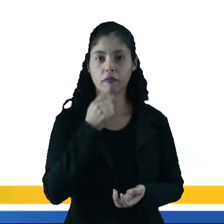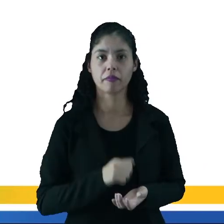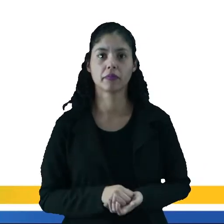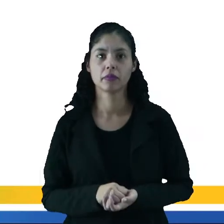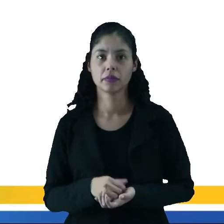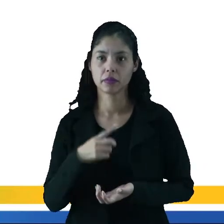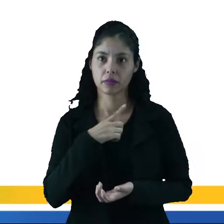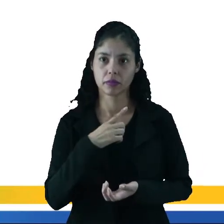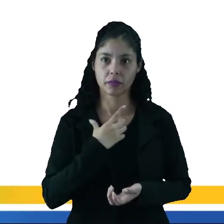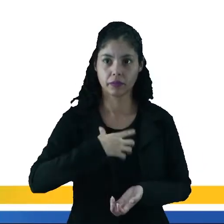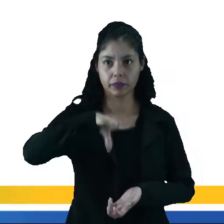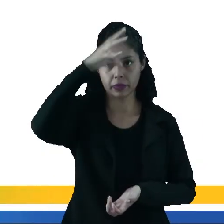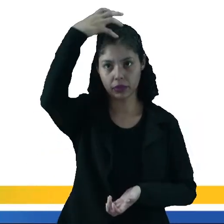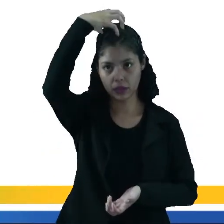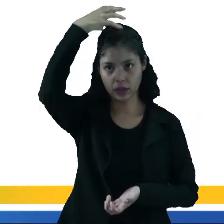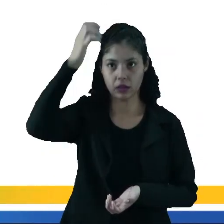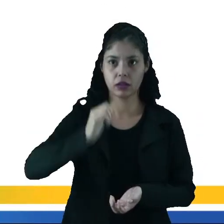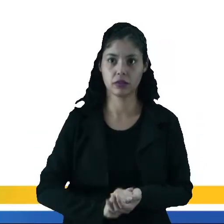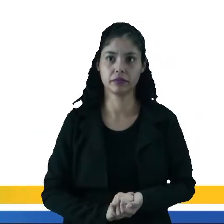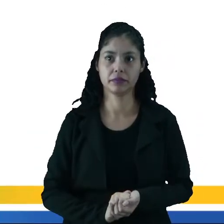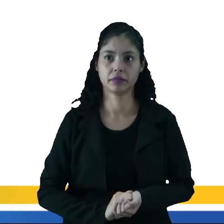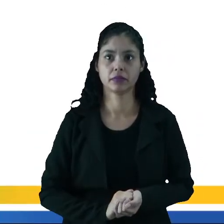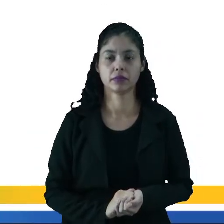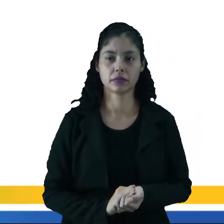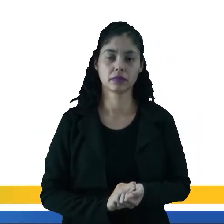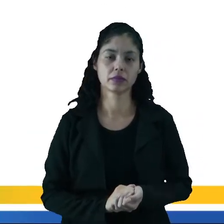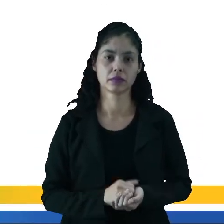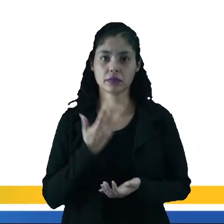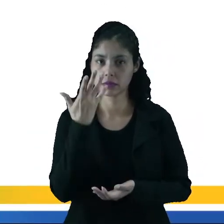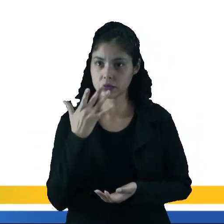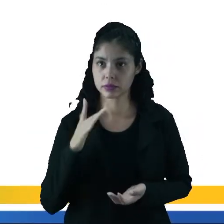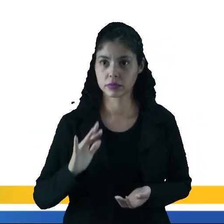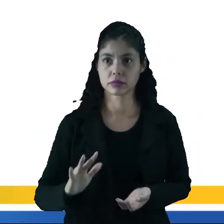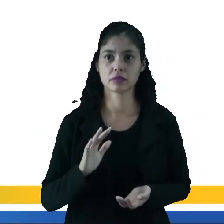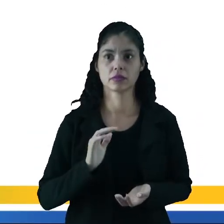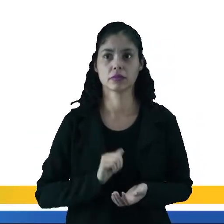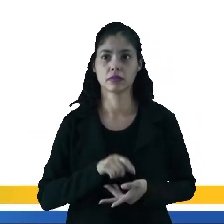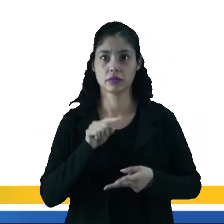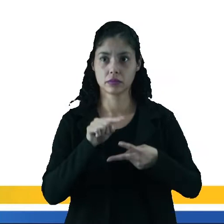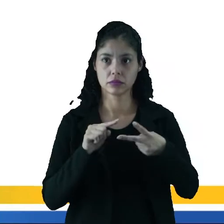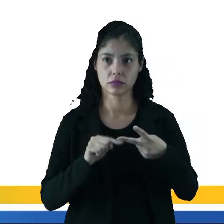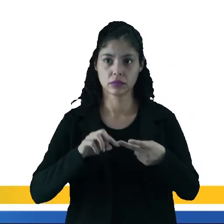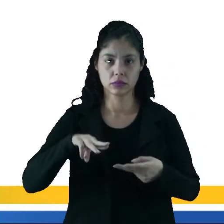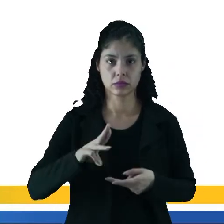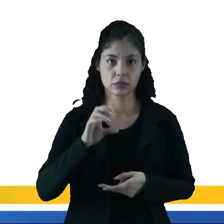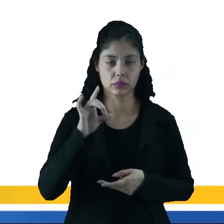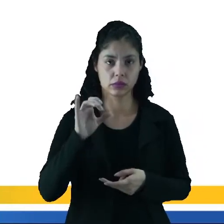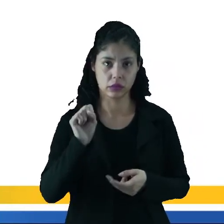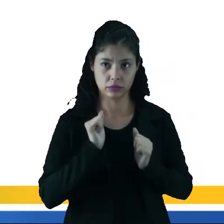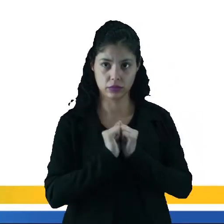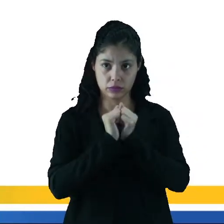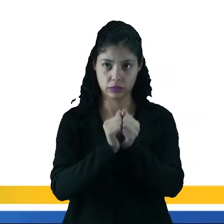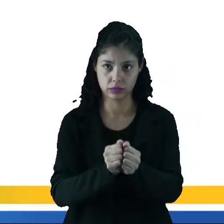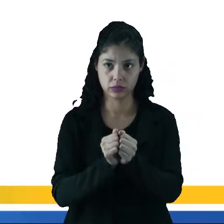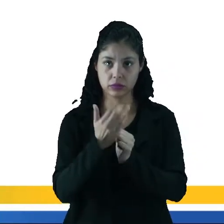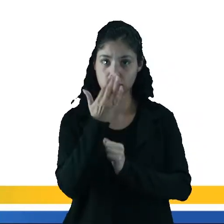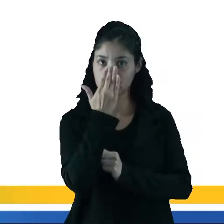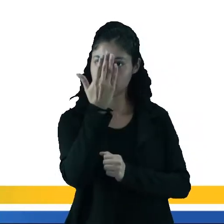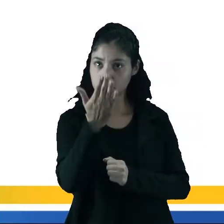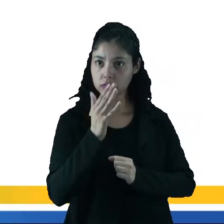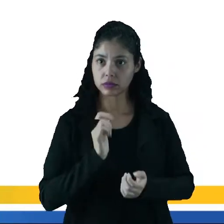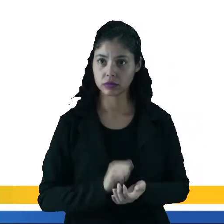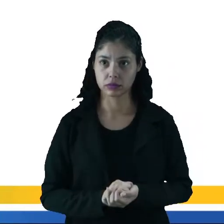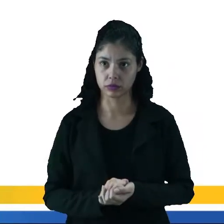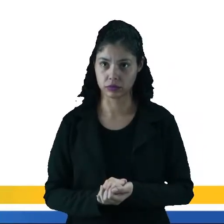No meio tem a princesa. É uma infanta ainda. uma criança. Tem as duas mucamas que estão junto dela. À frente